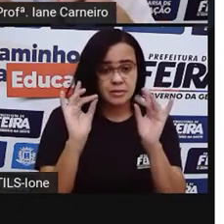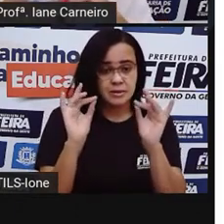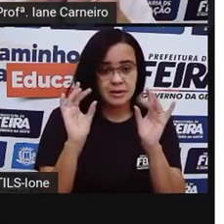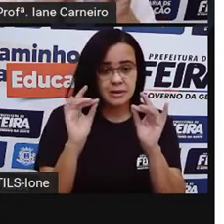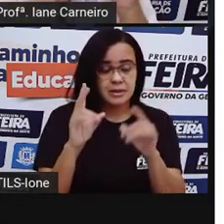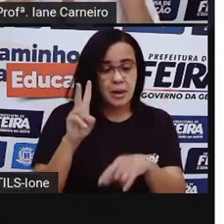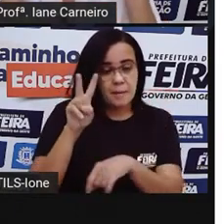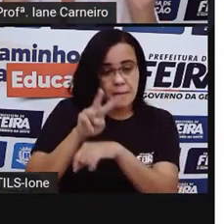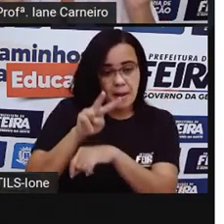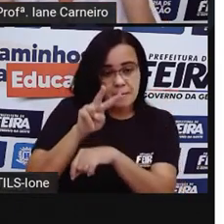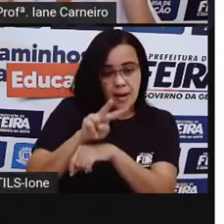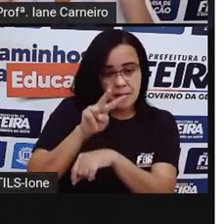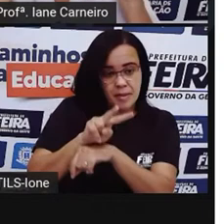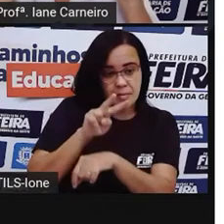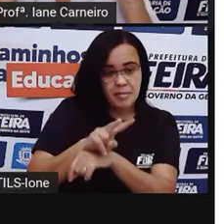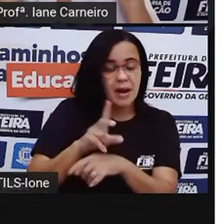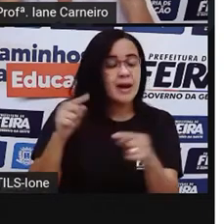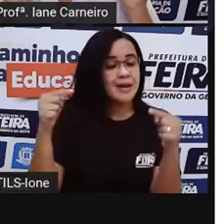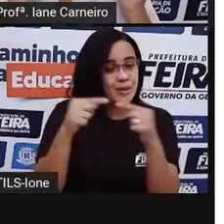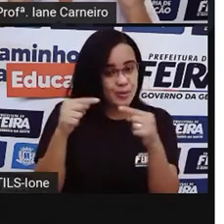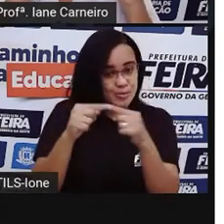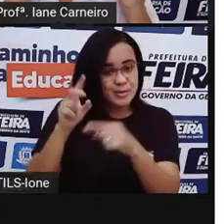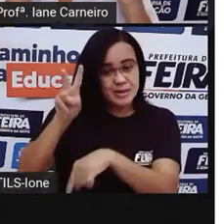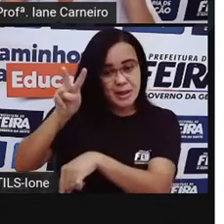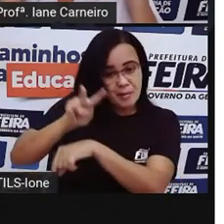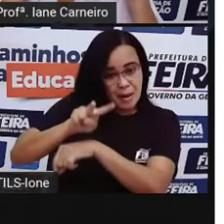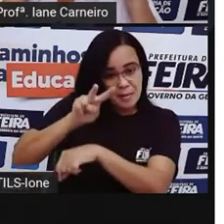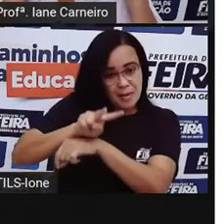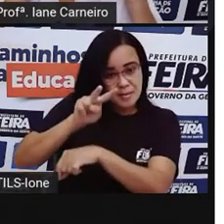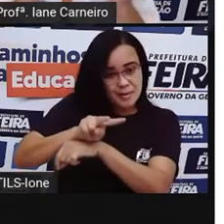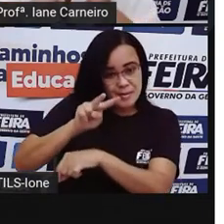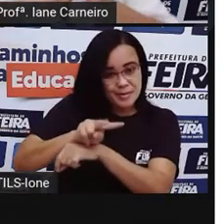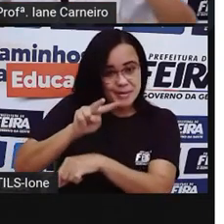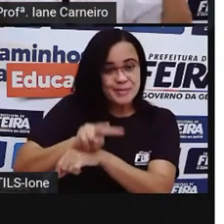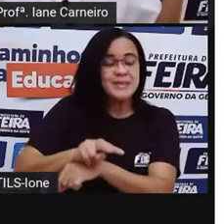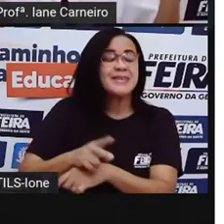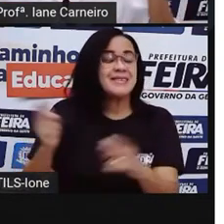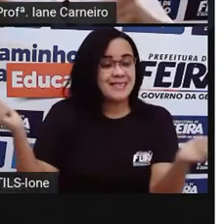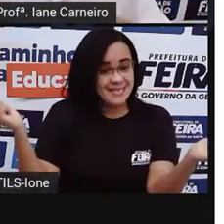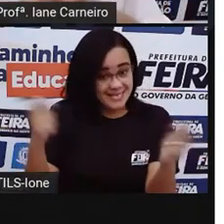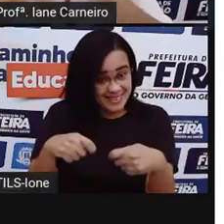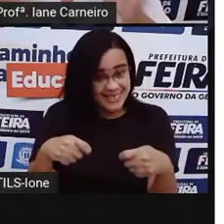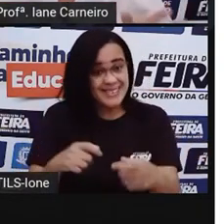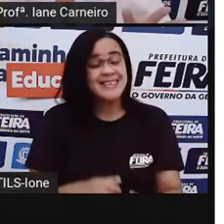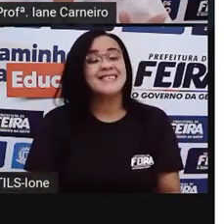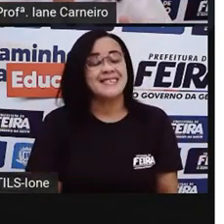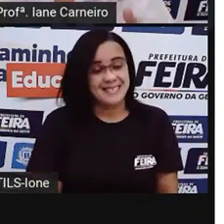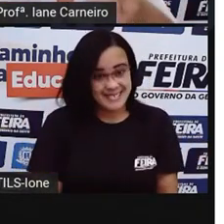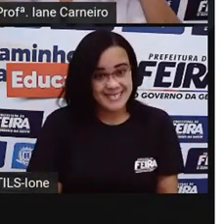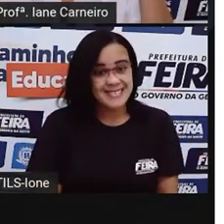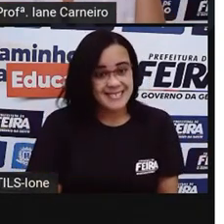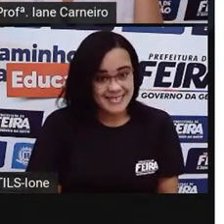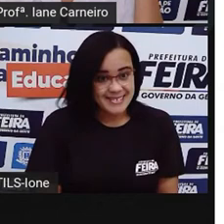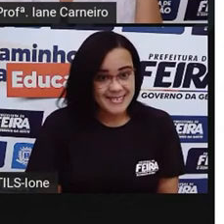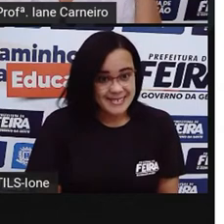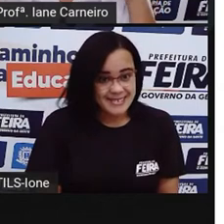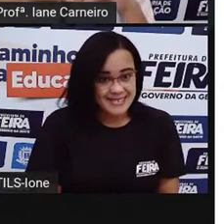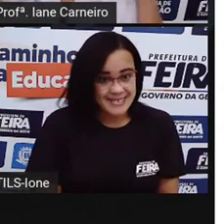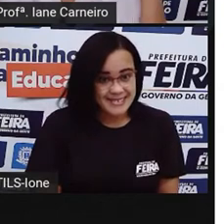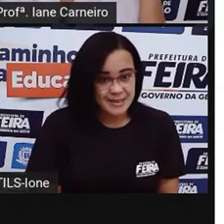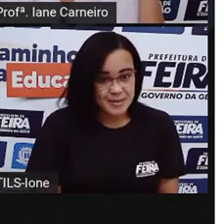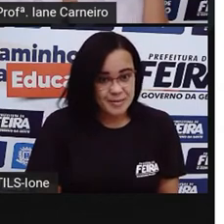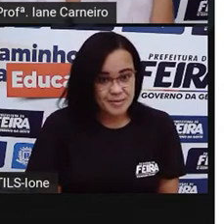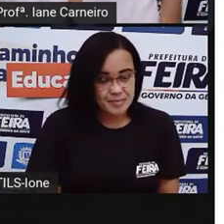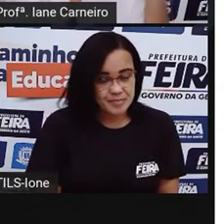hipermebealizante. A pró se atrapalha toda. O quer dizer isso? Vocês vão